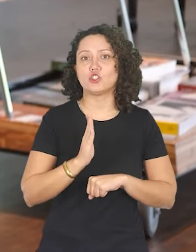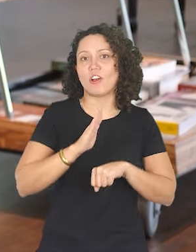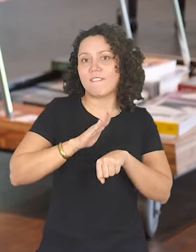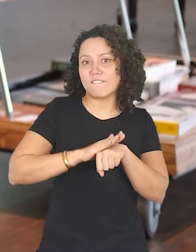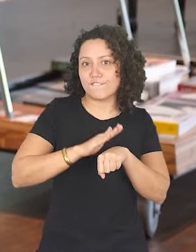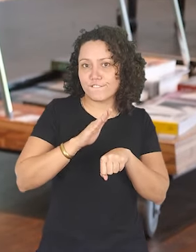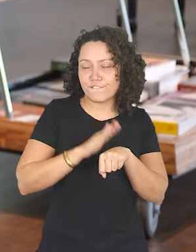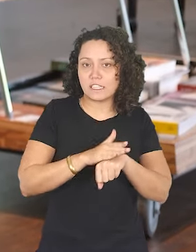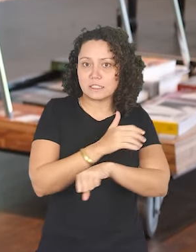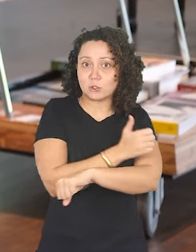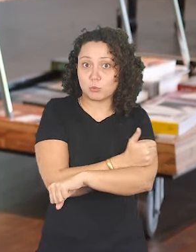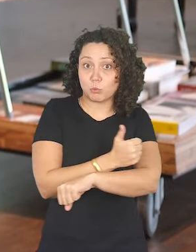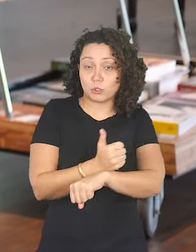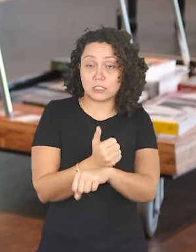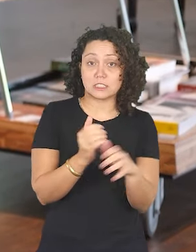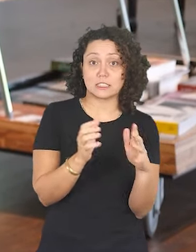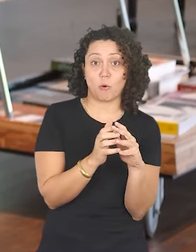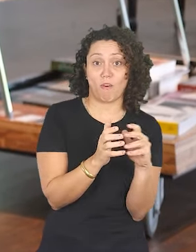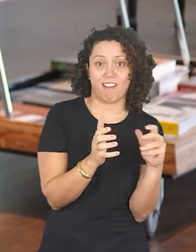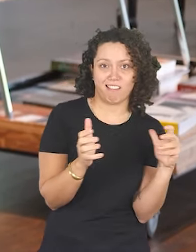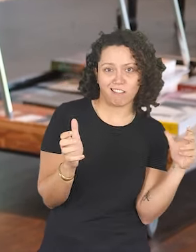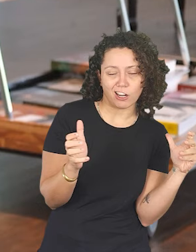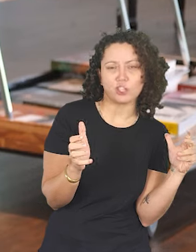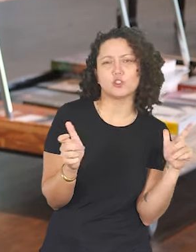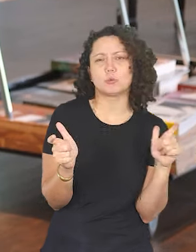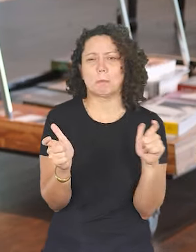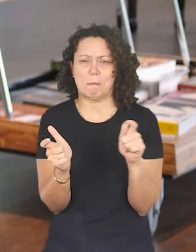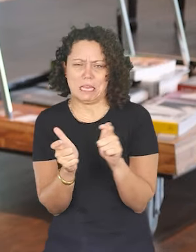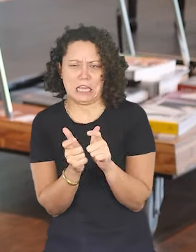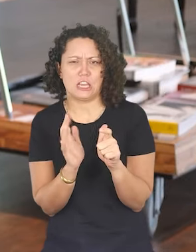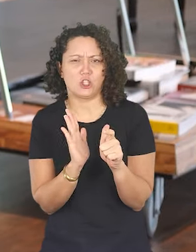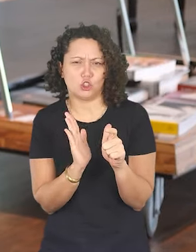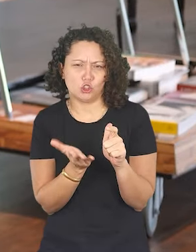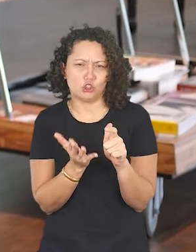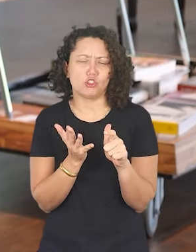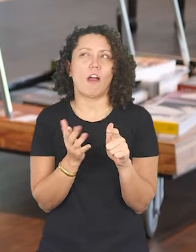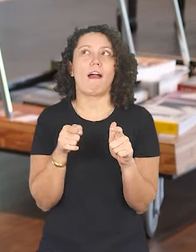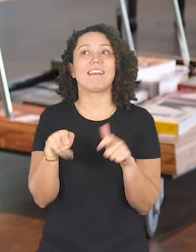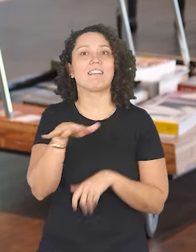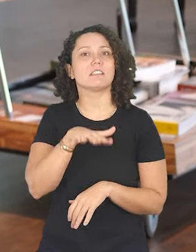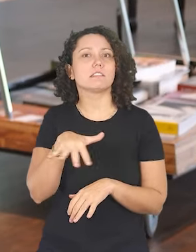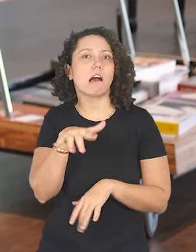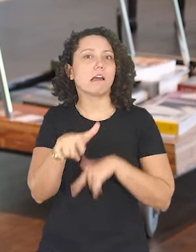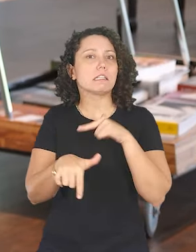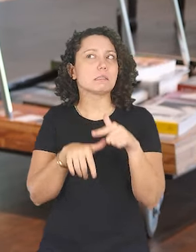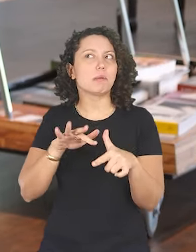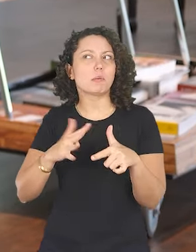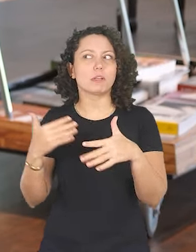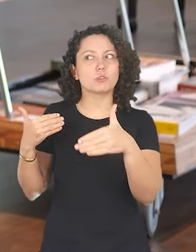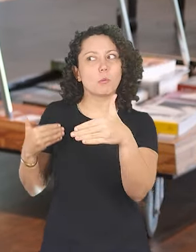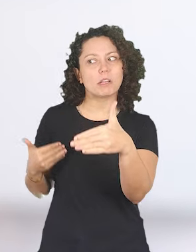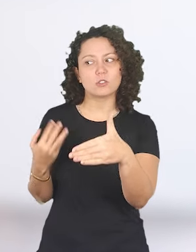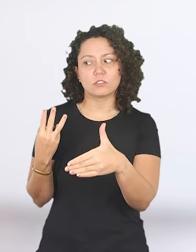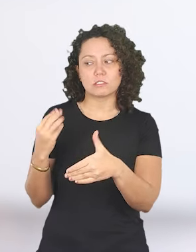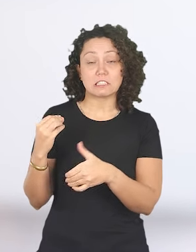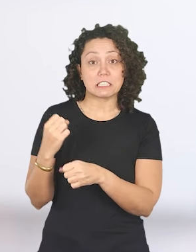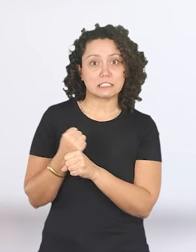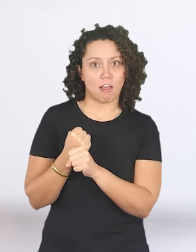grandes, exposições pequenas, e trabalho nessa área há mais ou menos uns 30 anos.